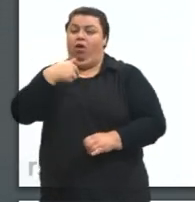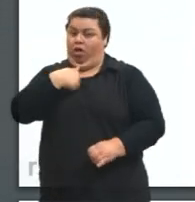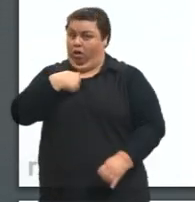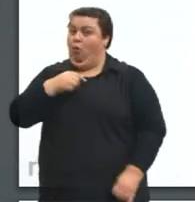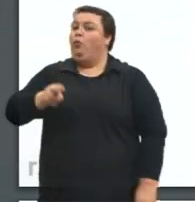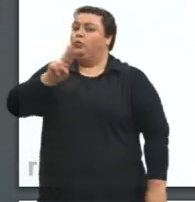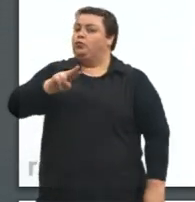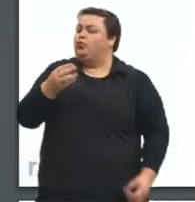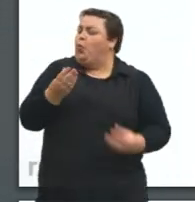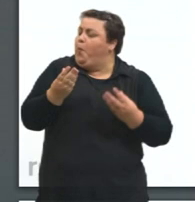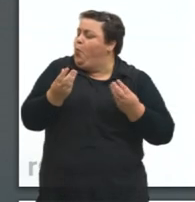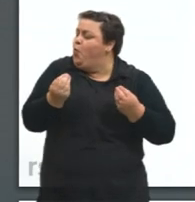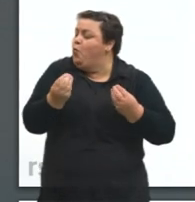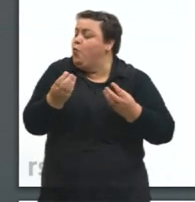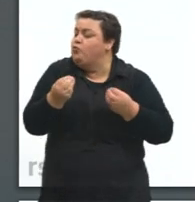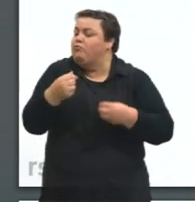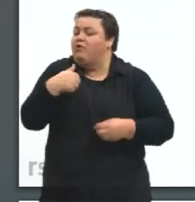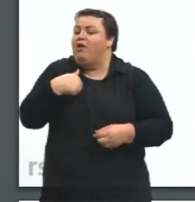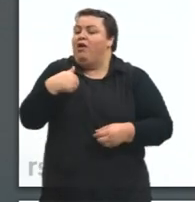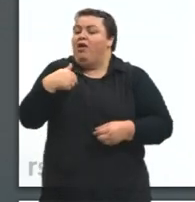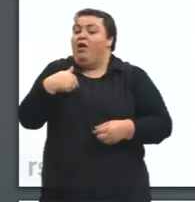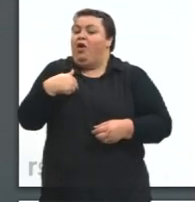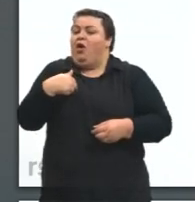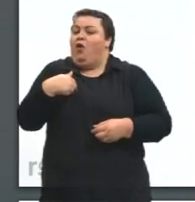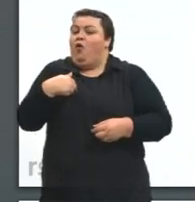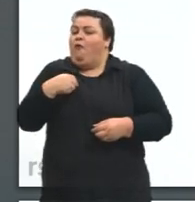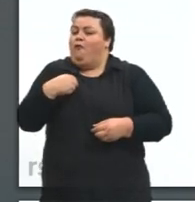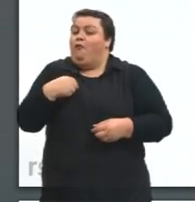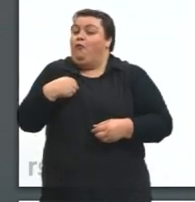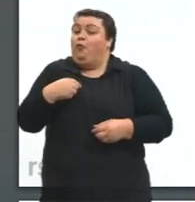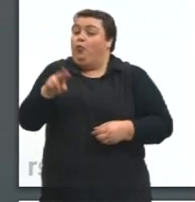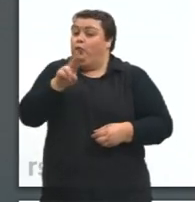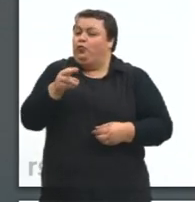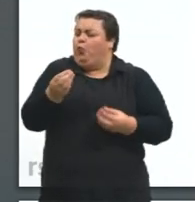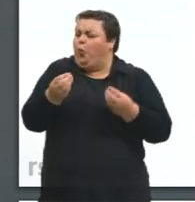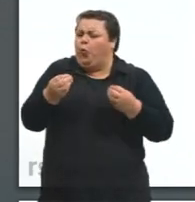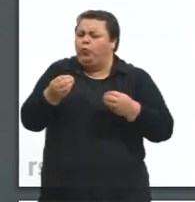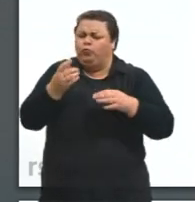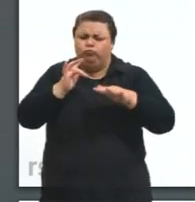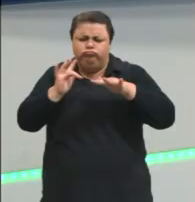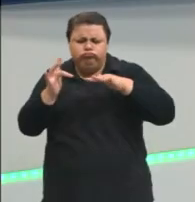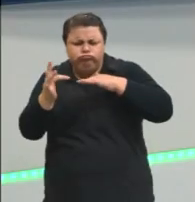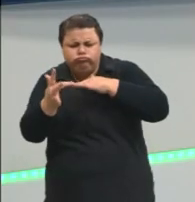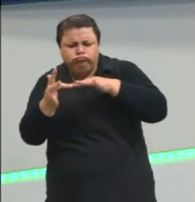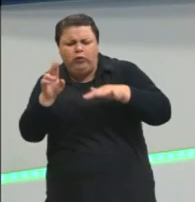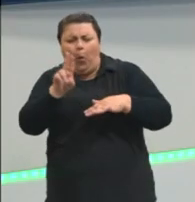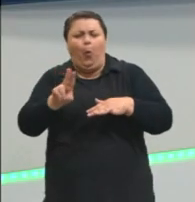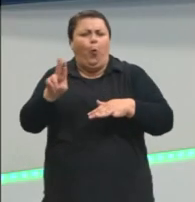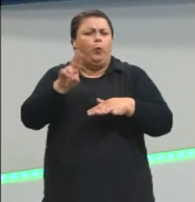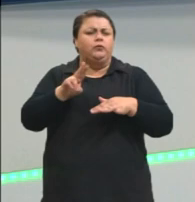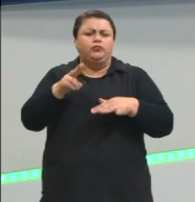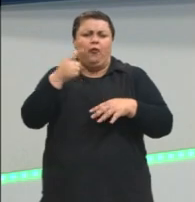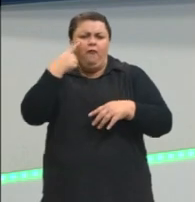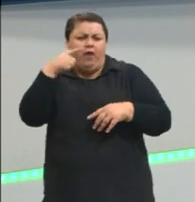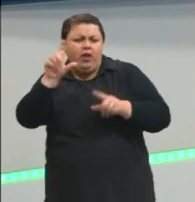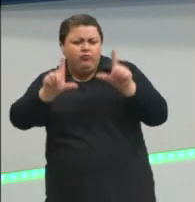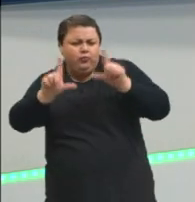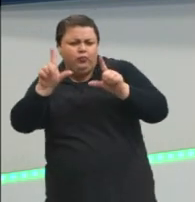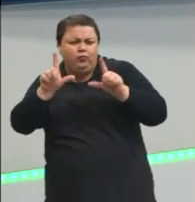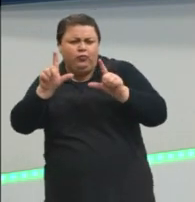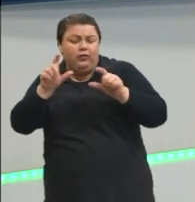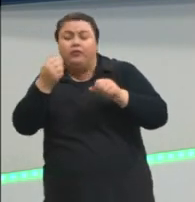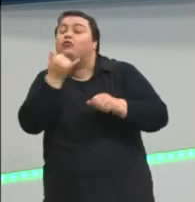muito, eu sou uma pessoa que eu sou muito conectada em redes sociais, eu assisto muita coisa, então, eu sempre na internet.